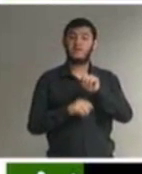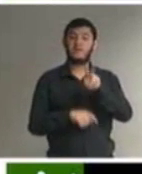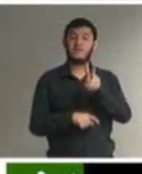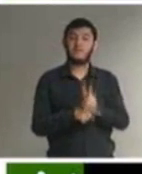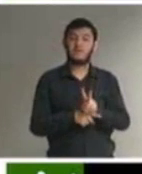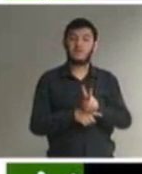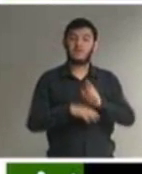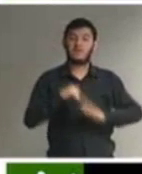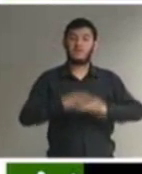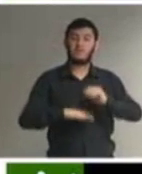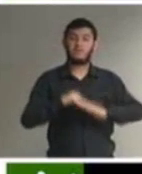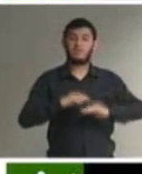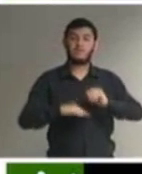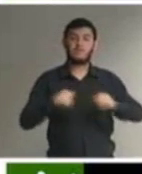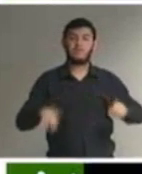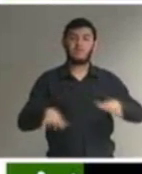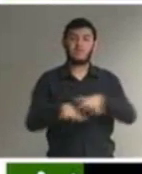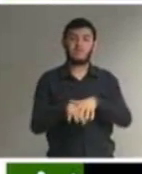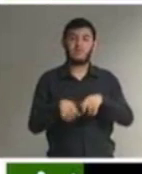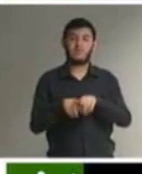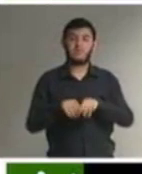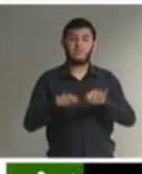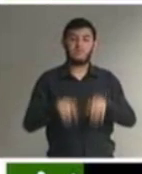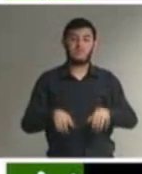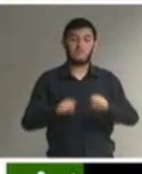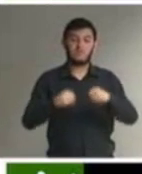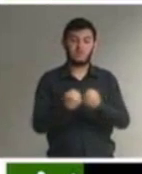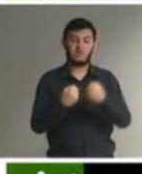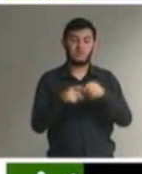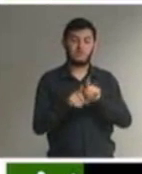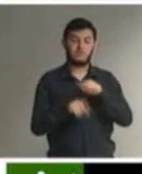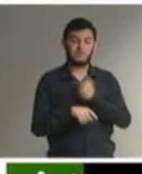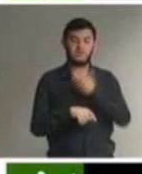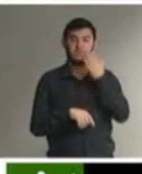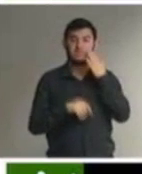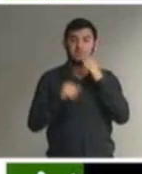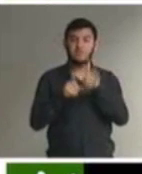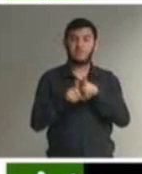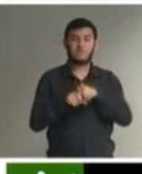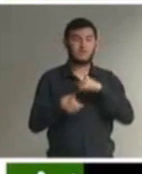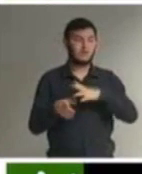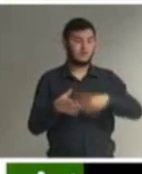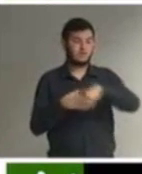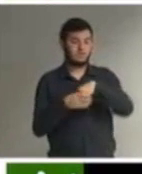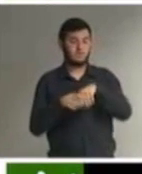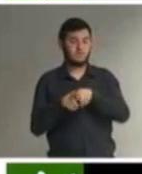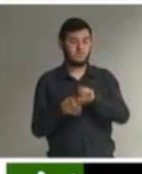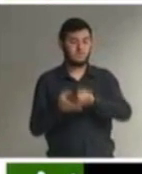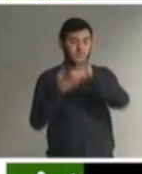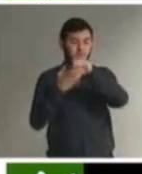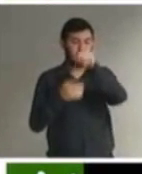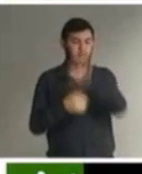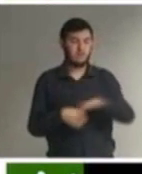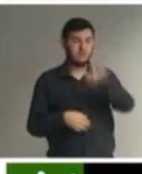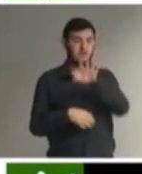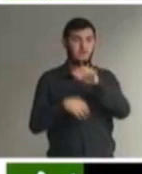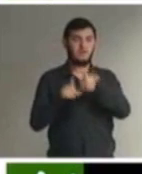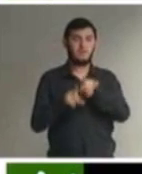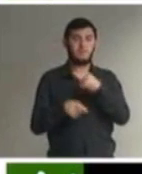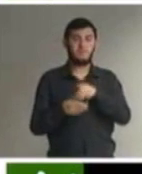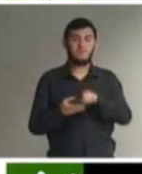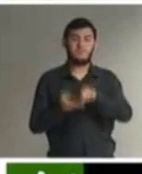então finalizando esse seminário que também faz parte dessa ação nacional do conselho nacional o conselho nacional